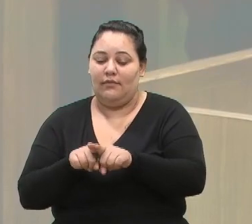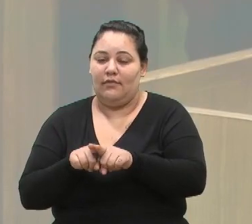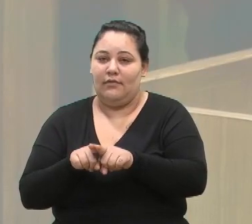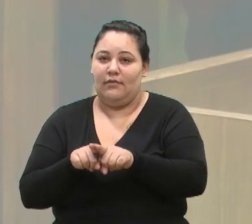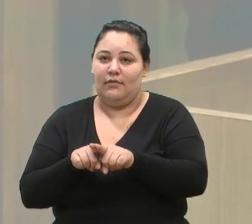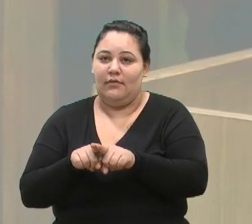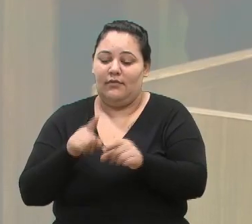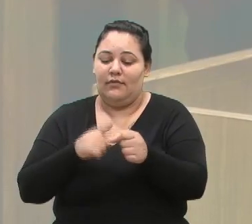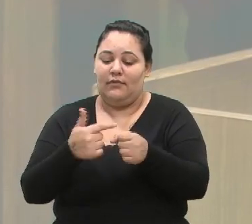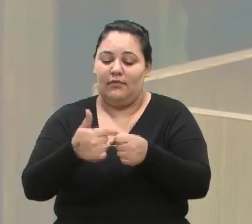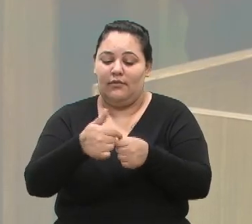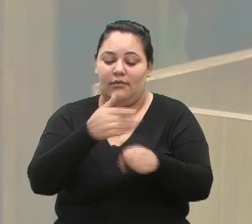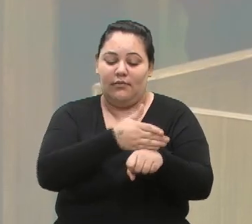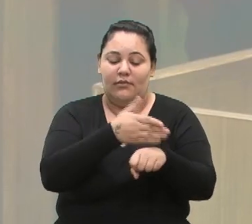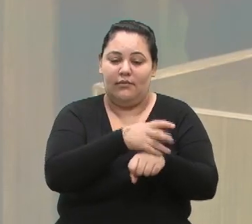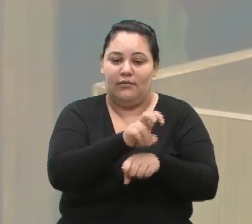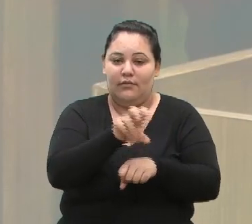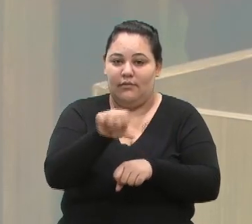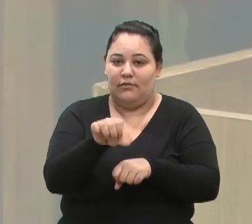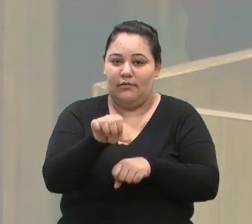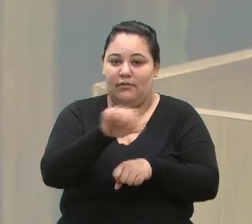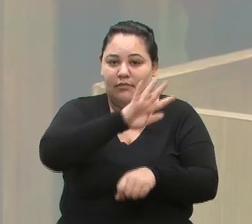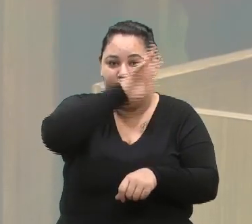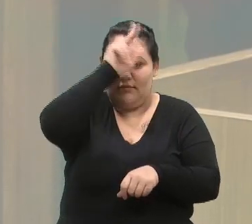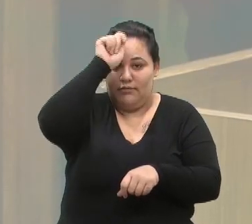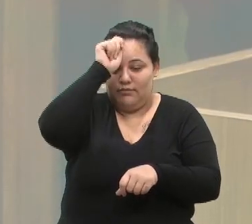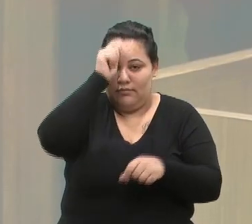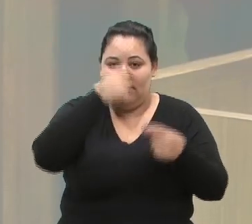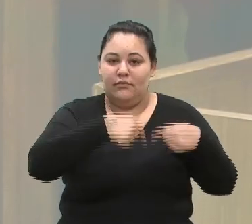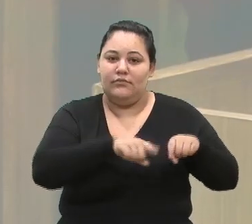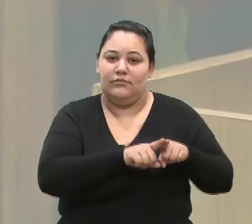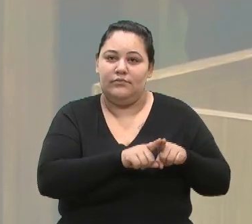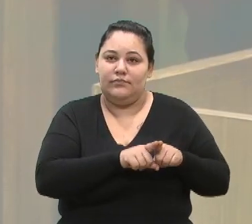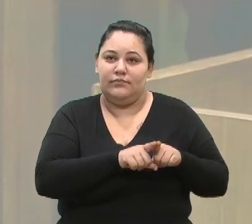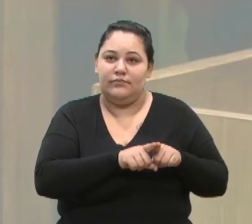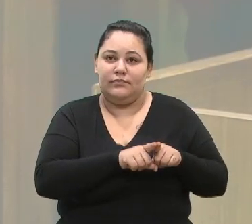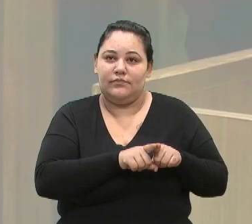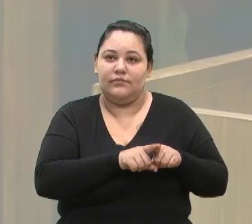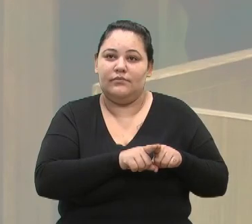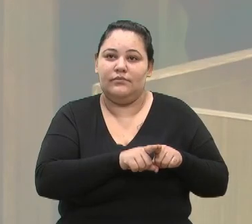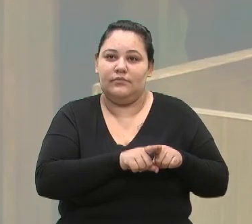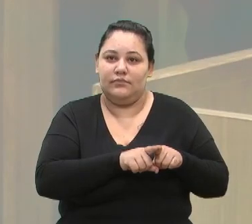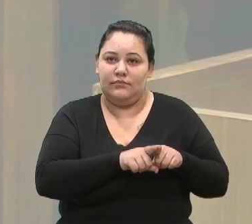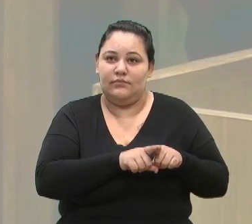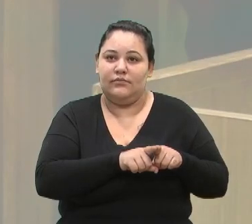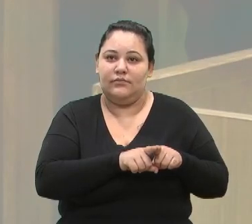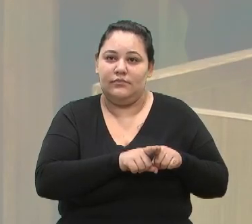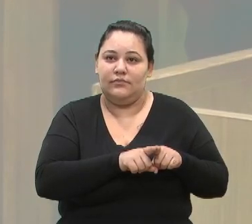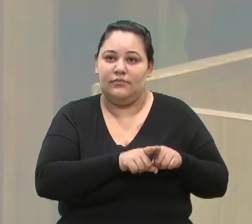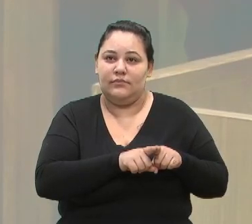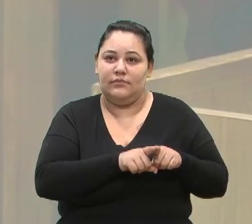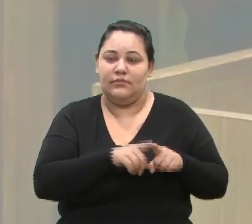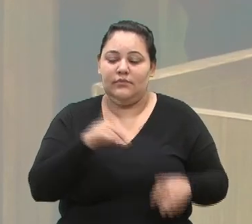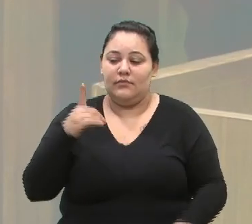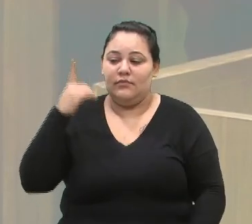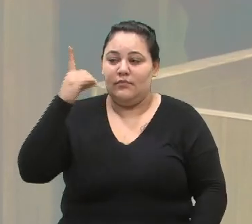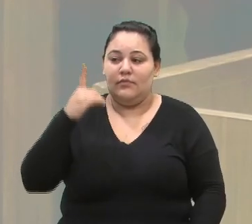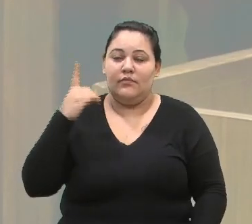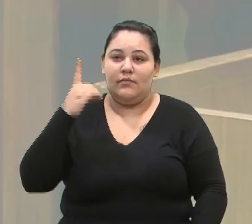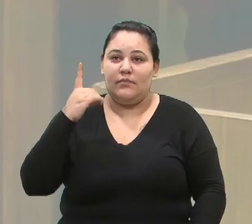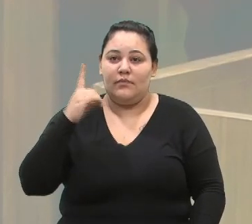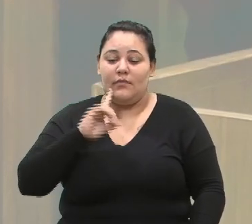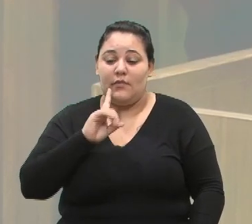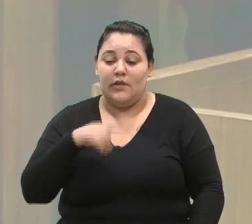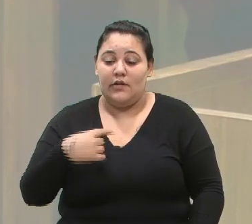está entre 59 municípios contemplados, com também uma emenda da deputada Denise Pessoa, que é o programa